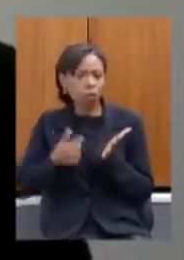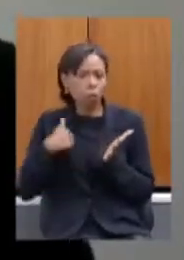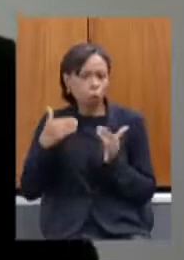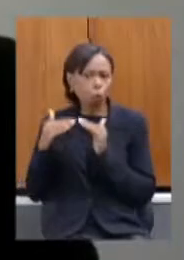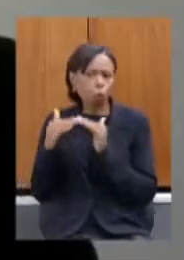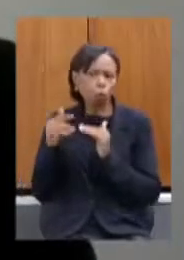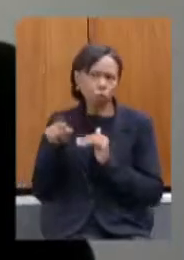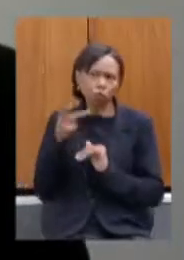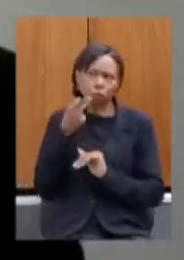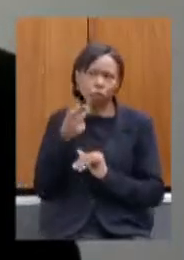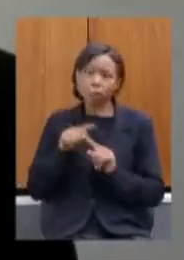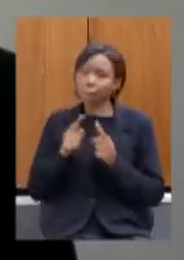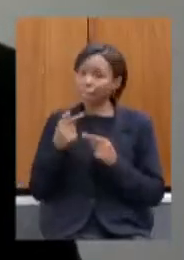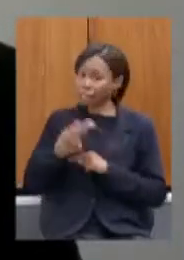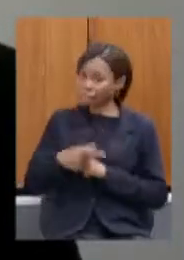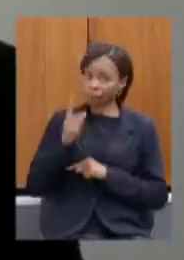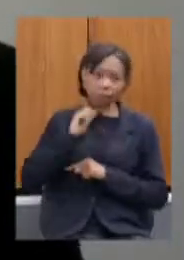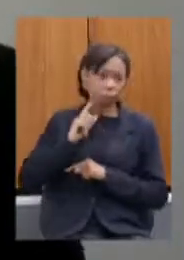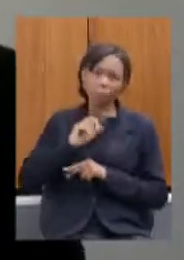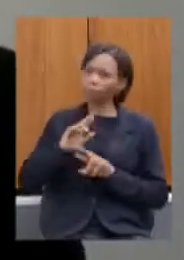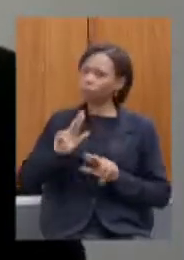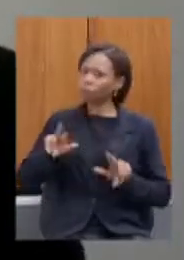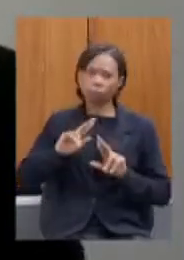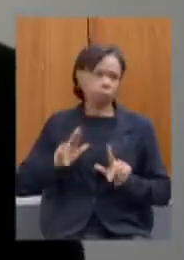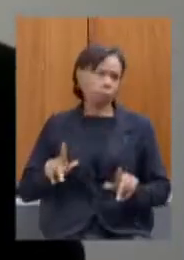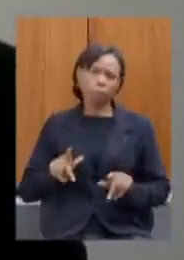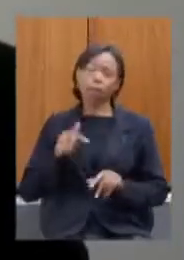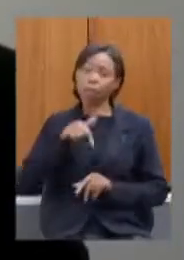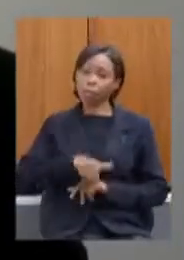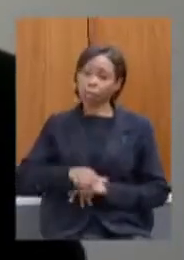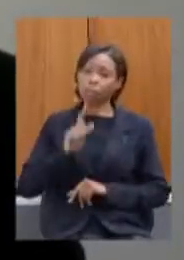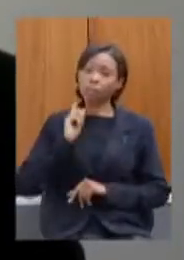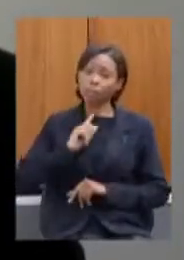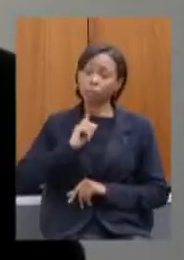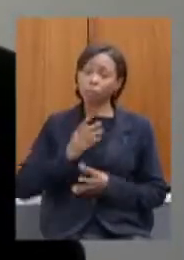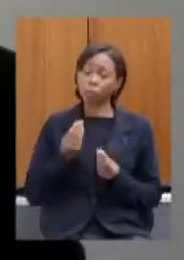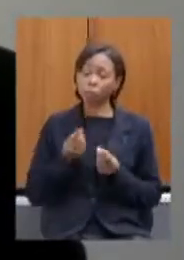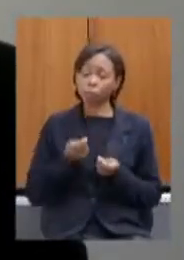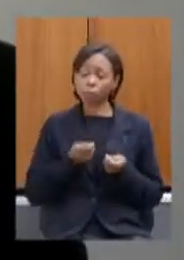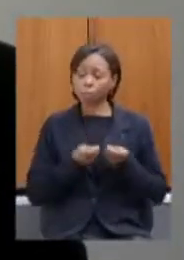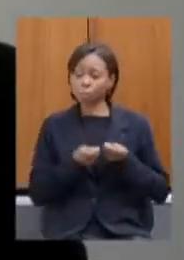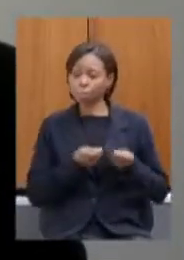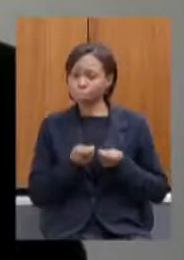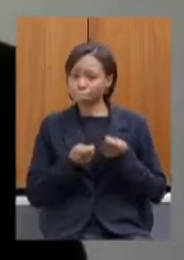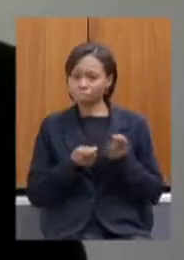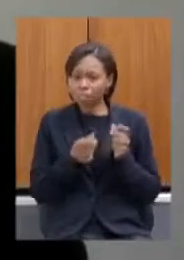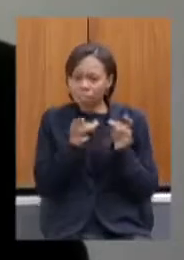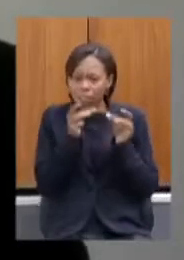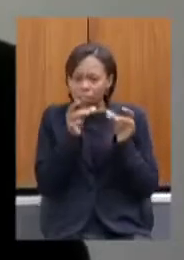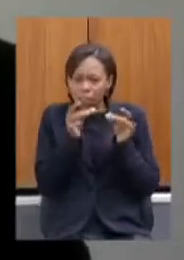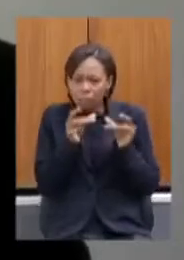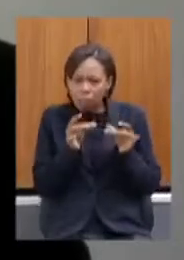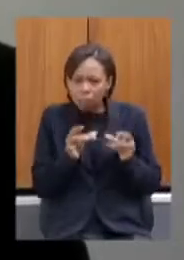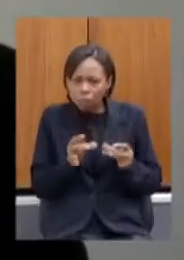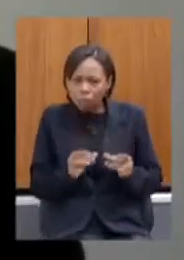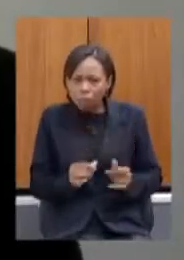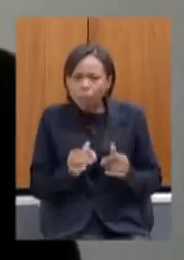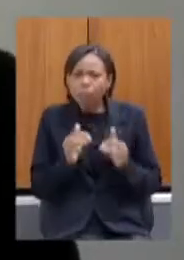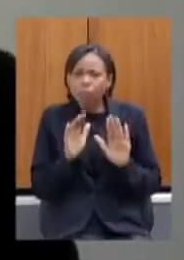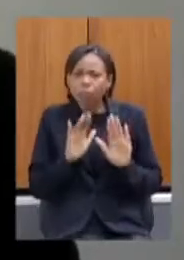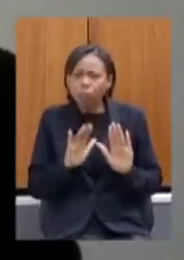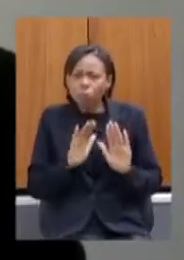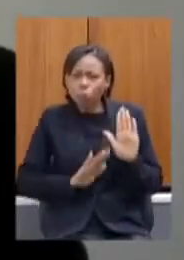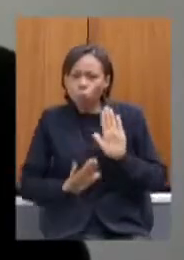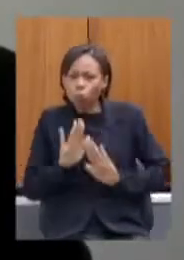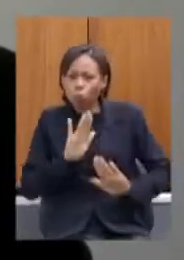o caso de Minas Gerais Minas Gerais tem sim muito comedimento ela é extremamente criteriosa nas concessões dos